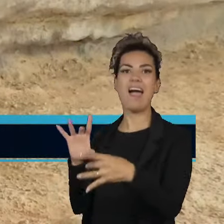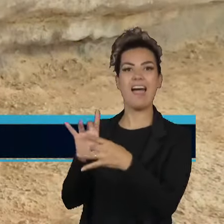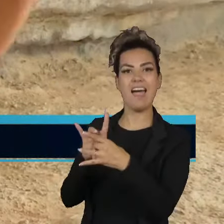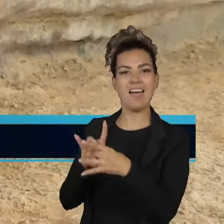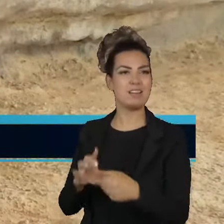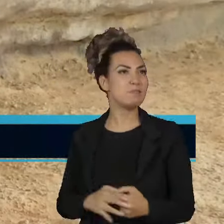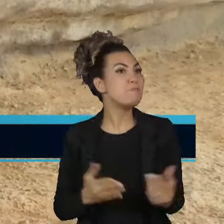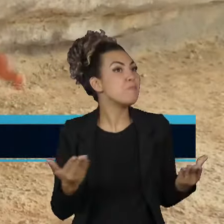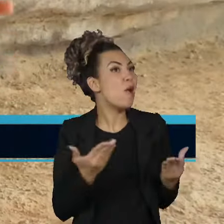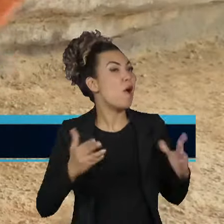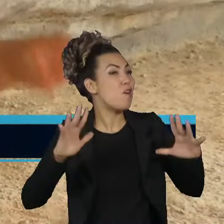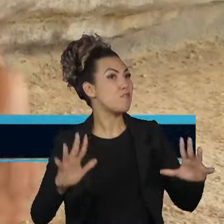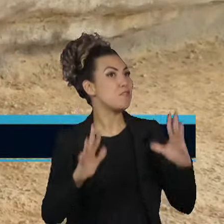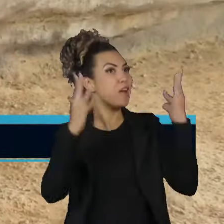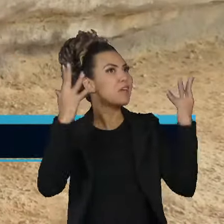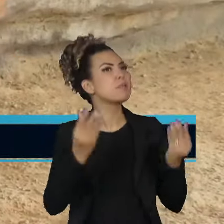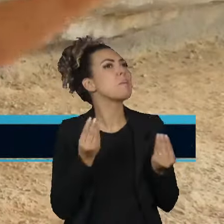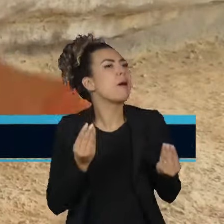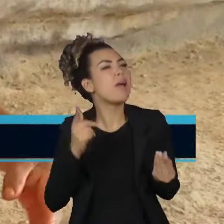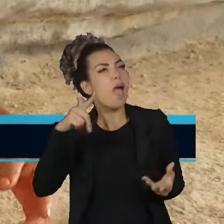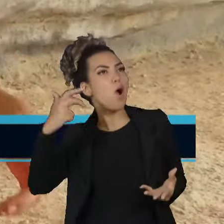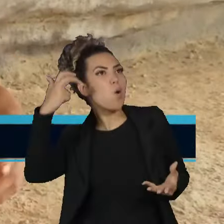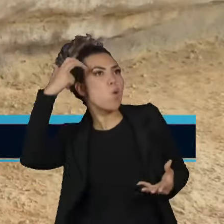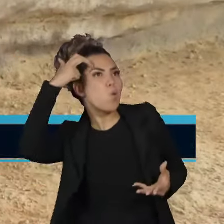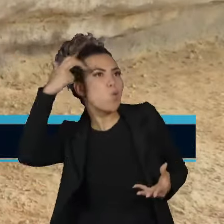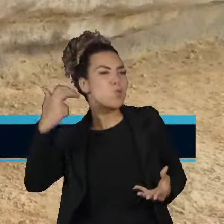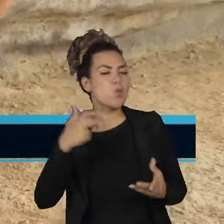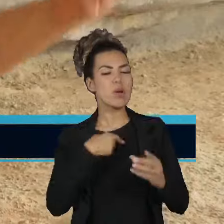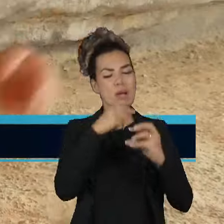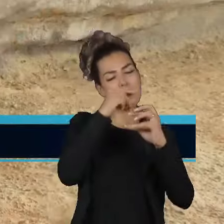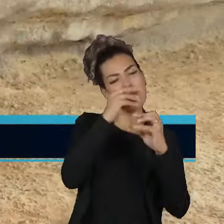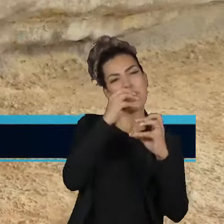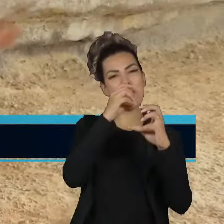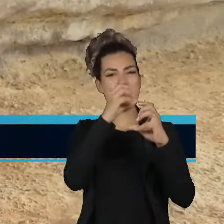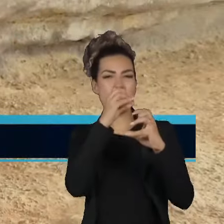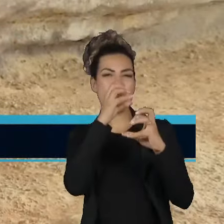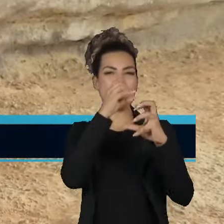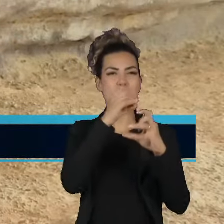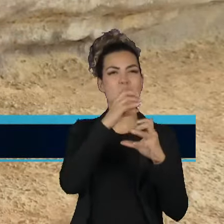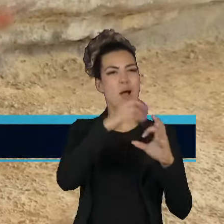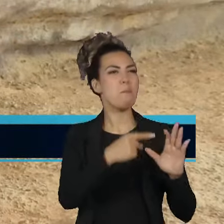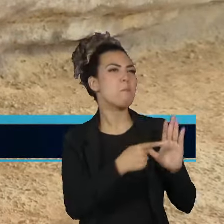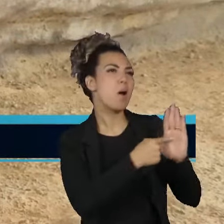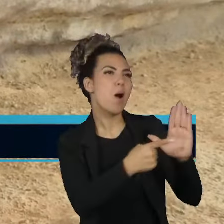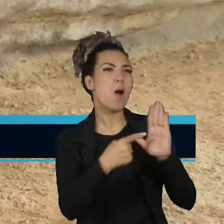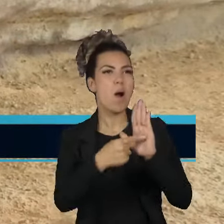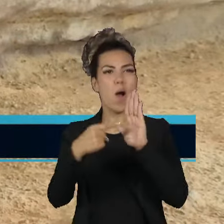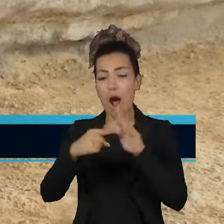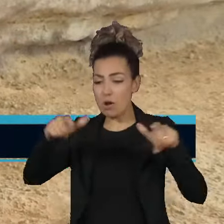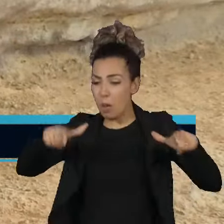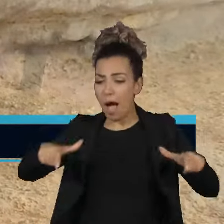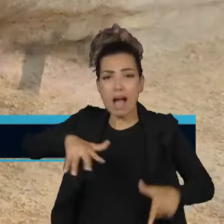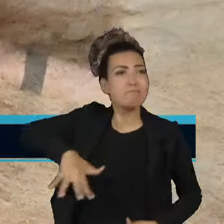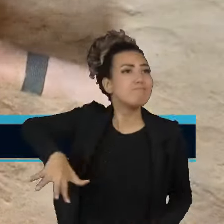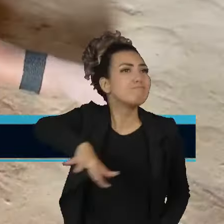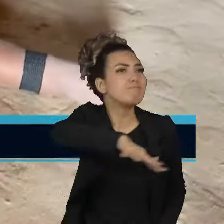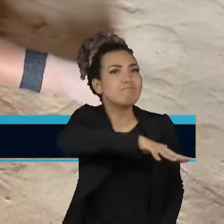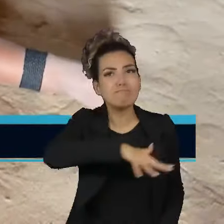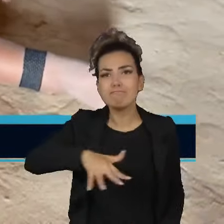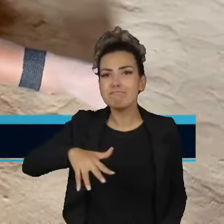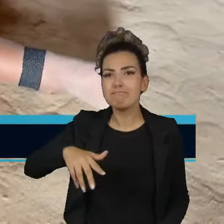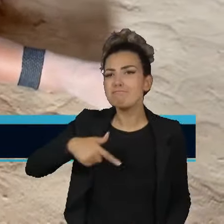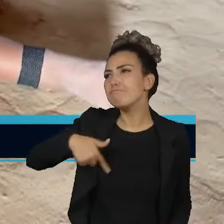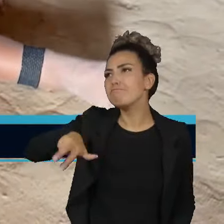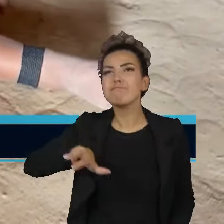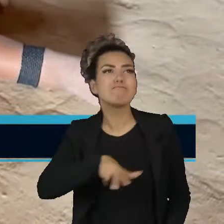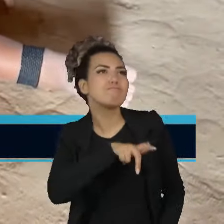apresentação de cultura, tocar fralda, recatoria e ir nesse espaço. Isso que a gente está